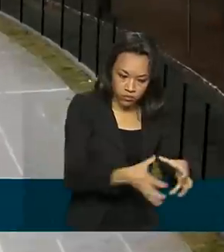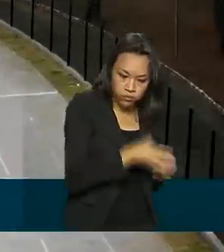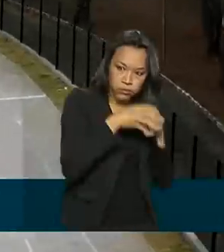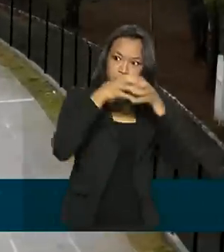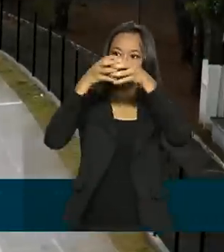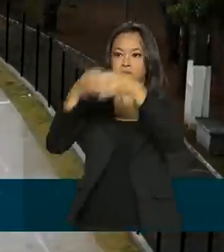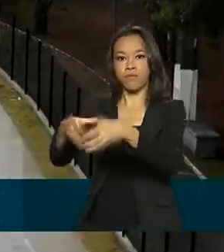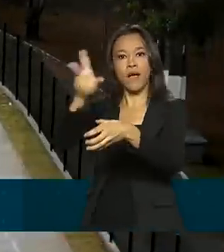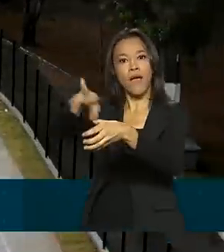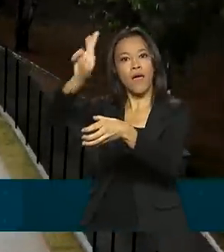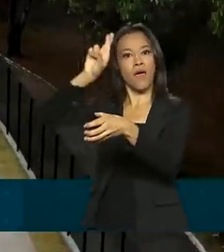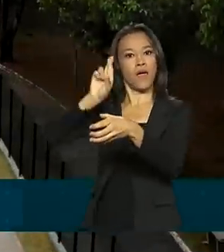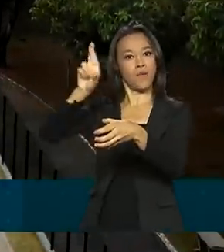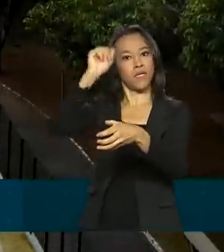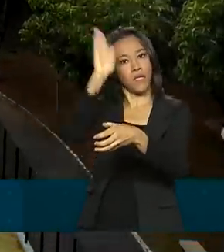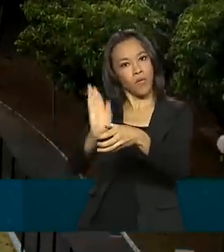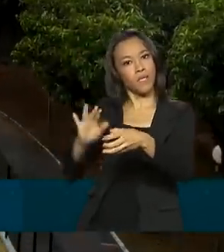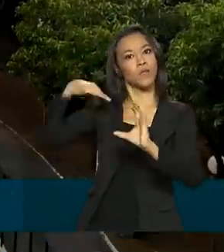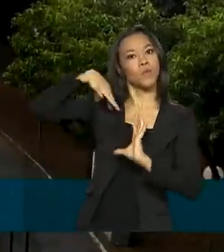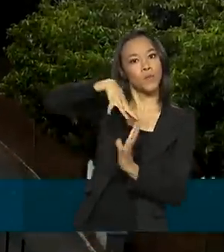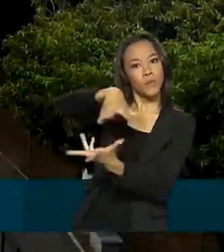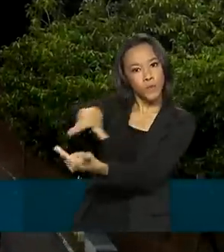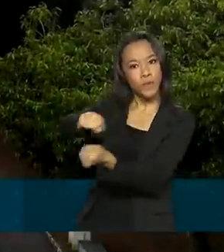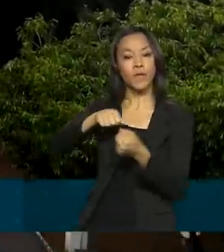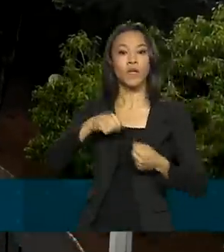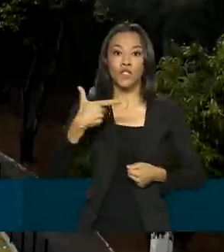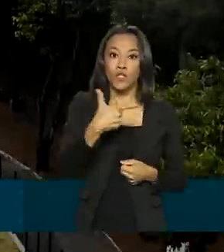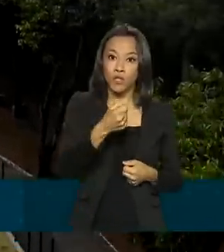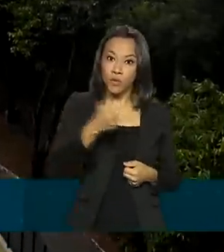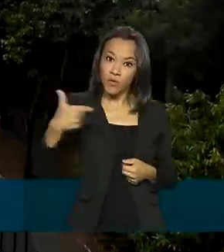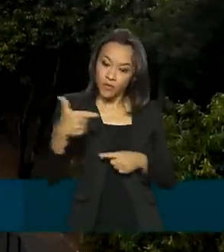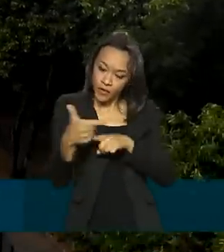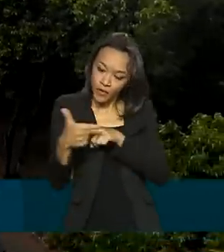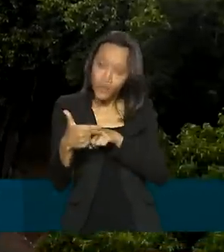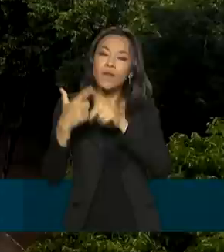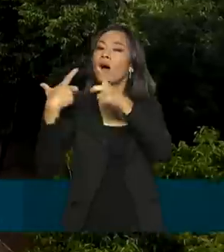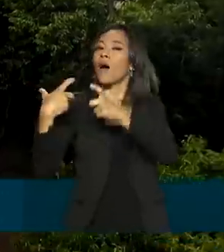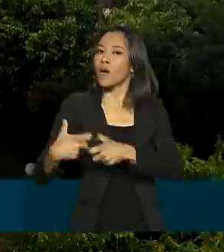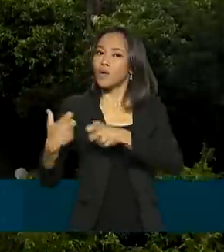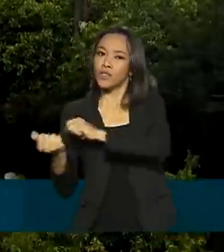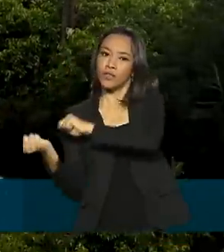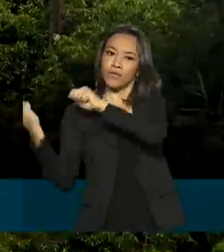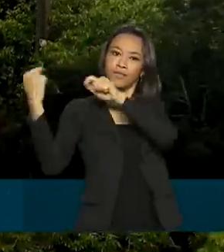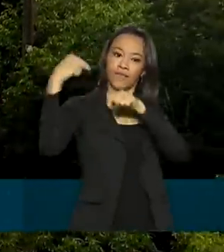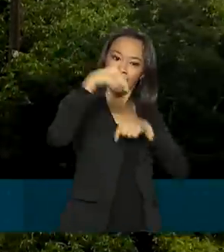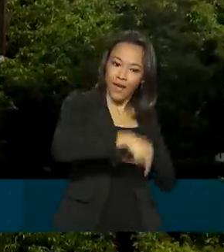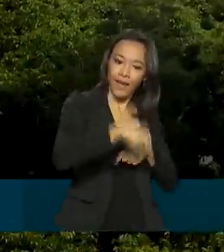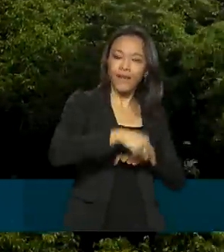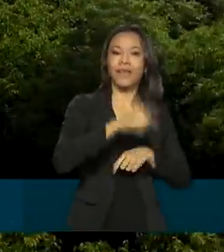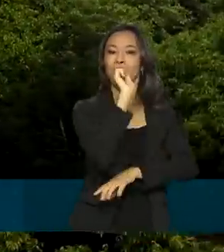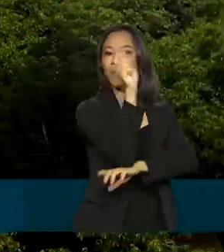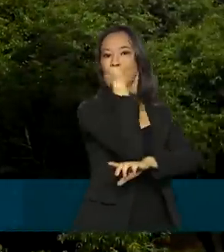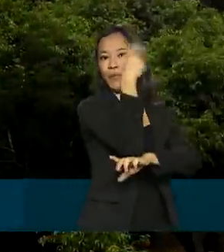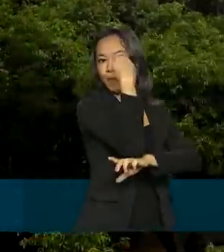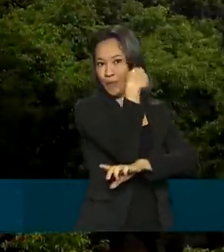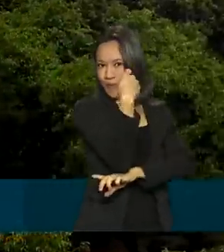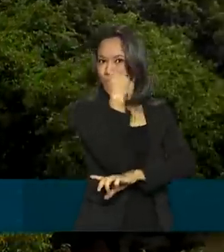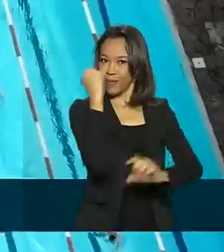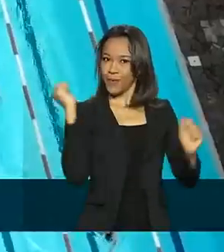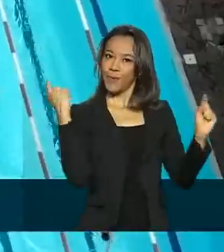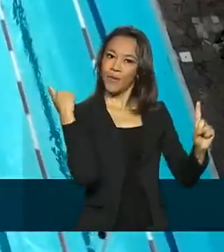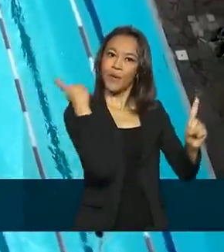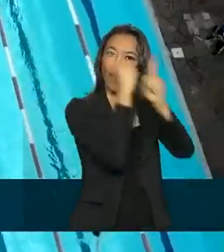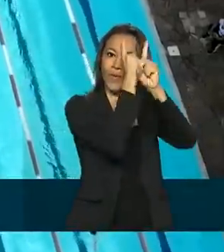na edição internacional, que em 2022 será realizada em Caxias do Sul, no Rio Grande do Sul.